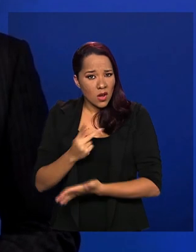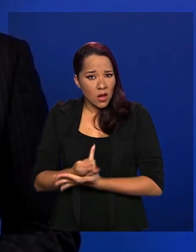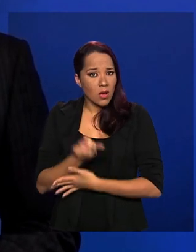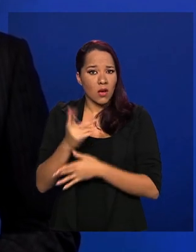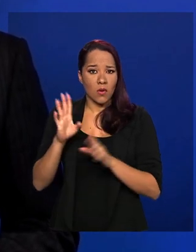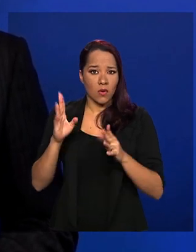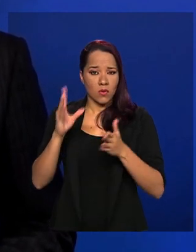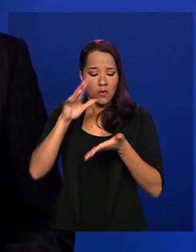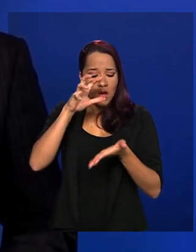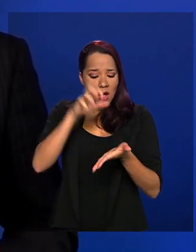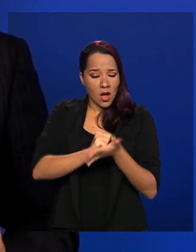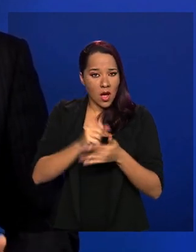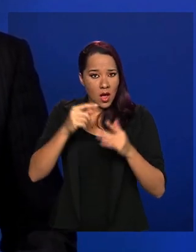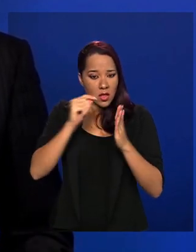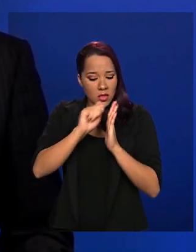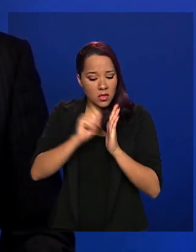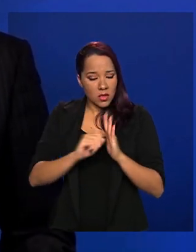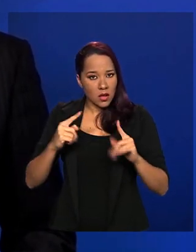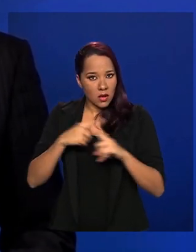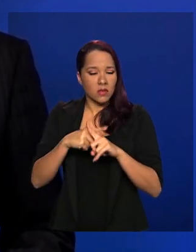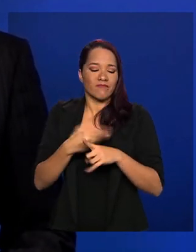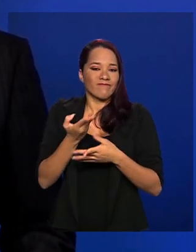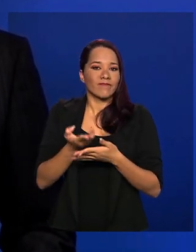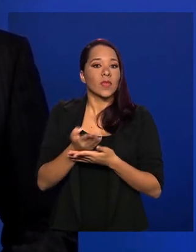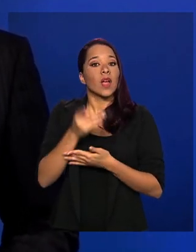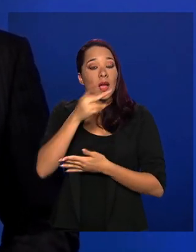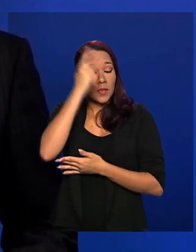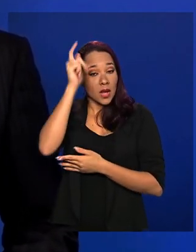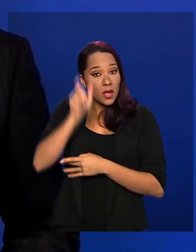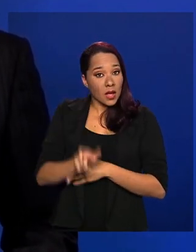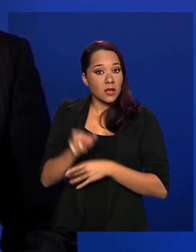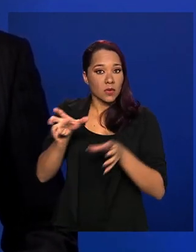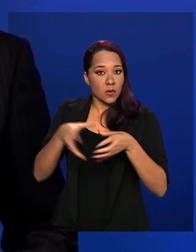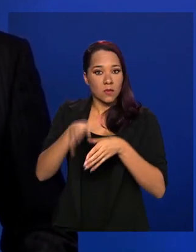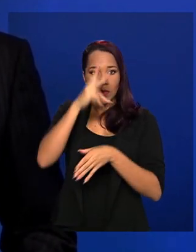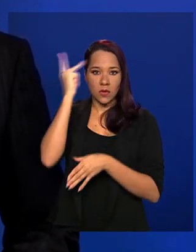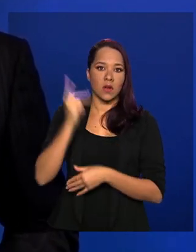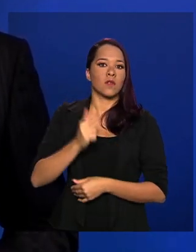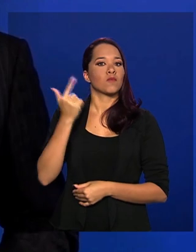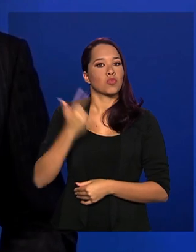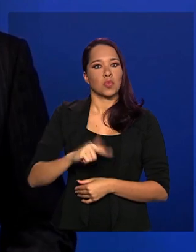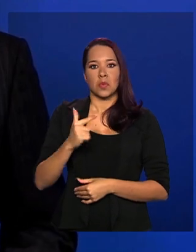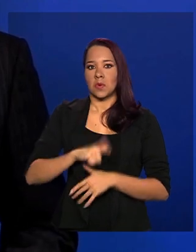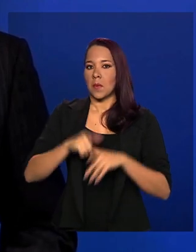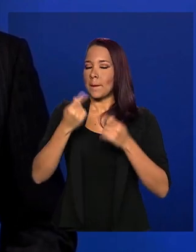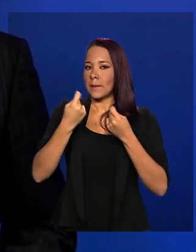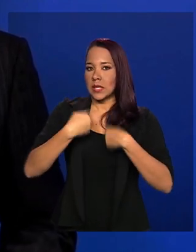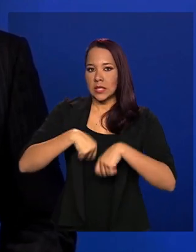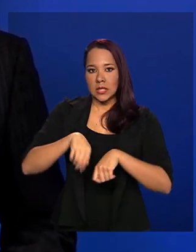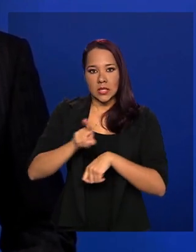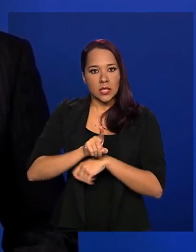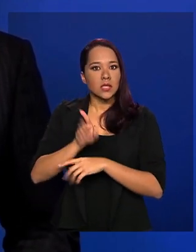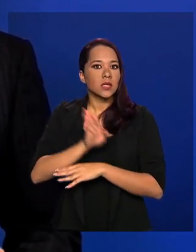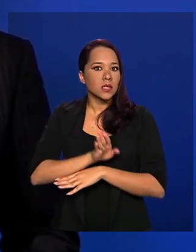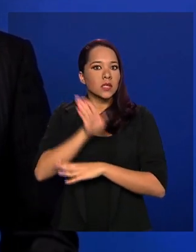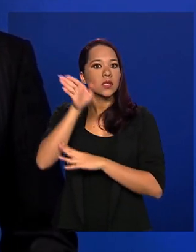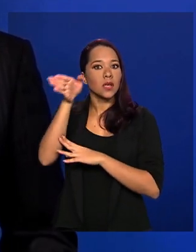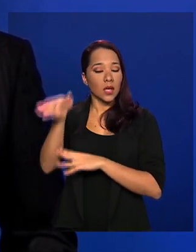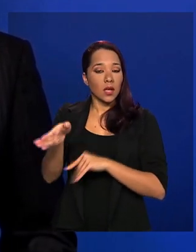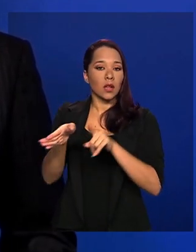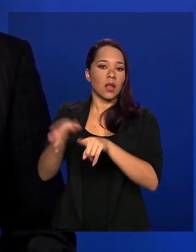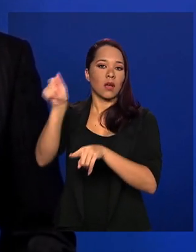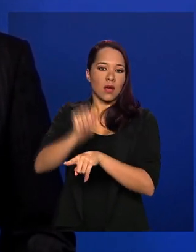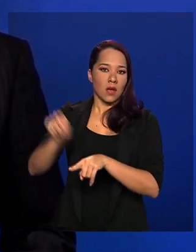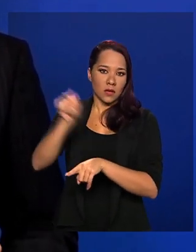no cadastro. Para estas pessoas, não há a necessidade de ir